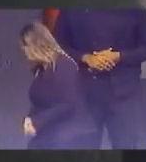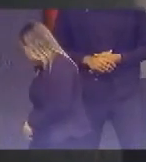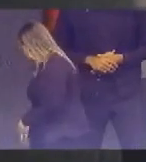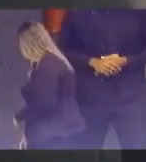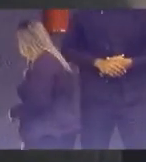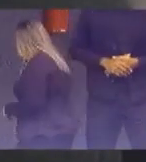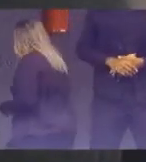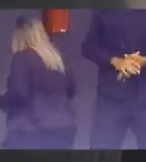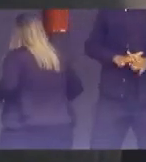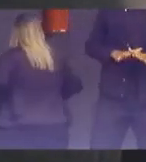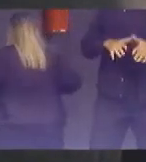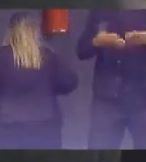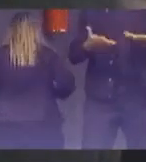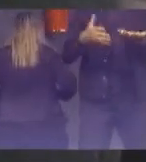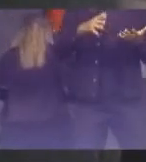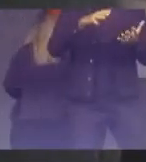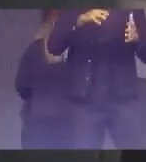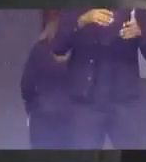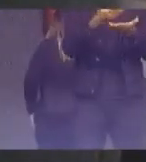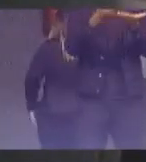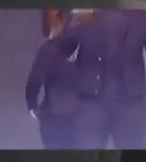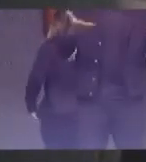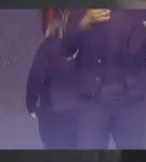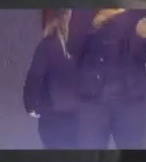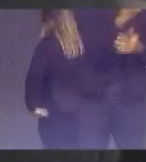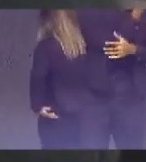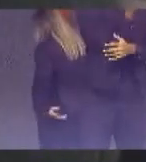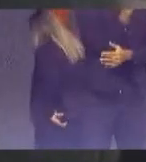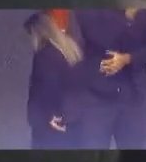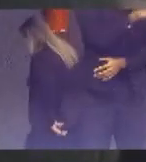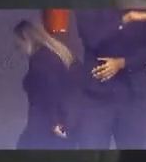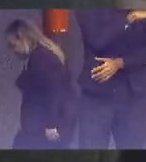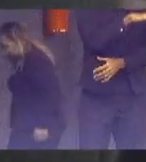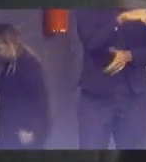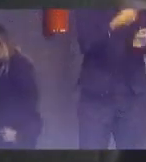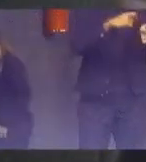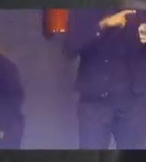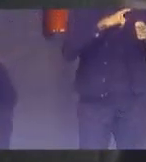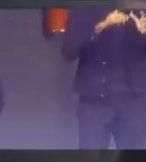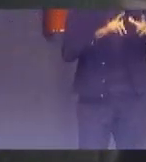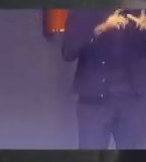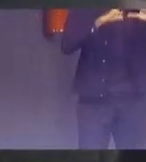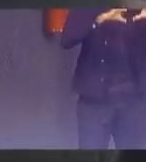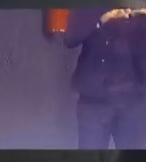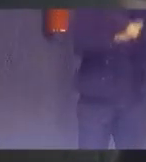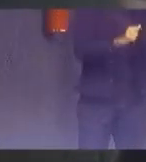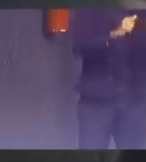do seu meio ambiente um ambiente inteiro saudável viável